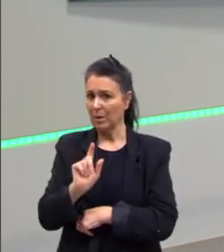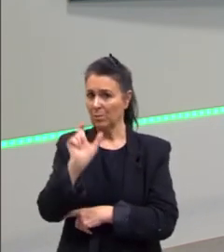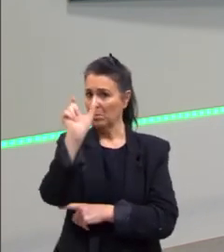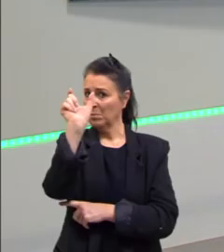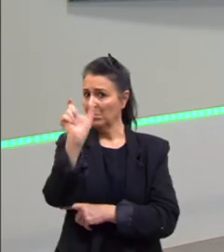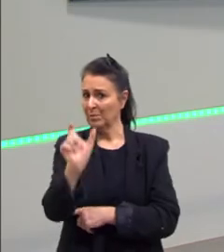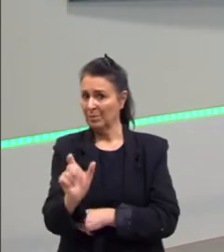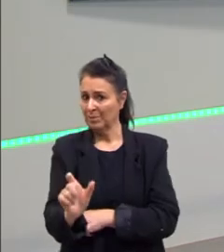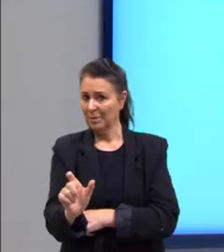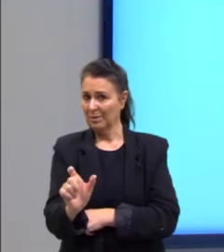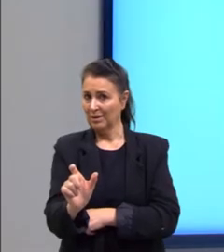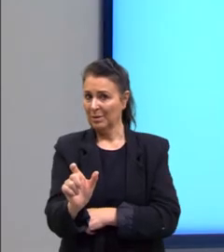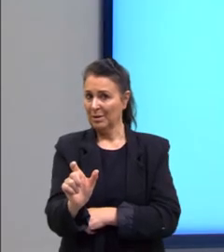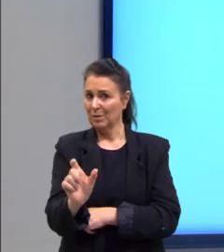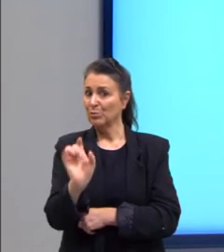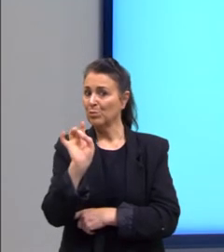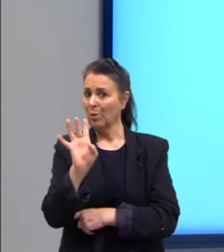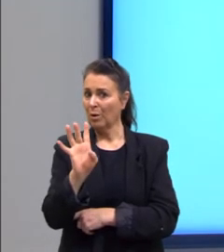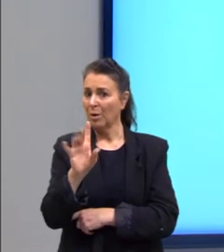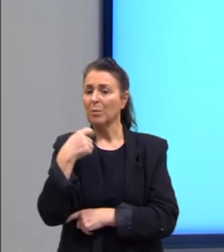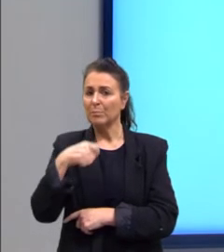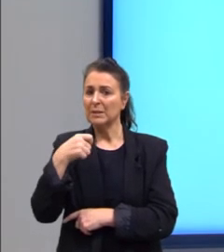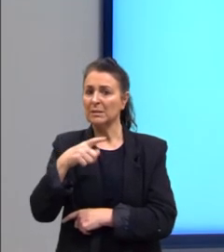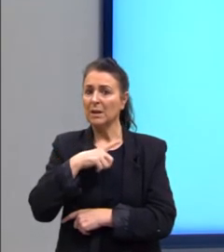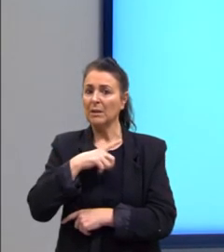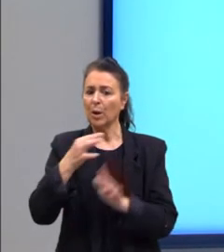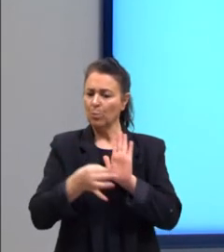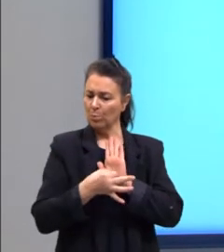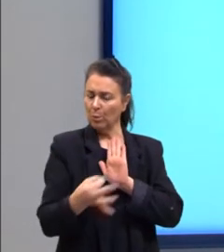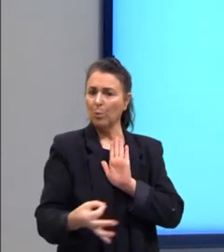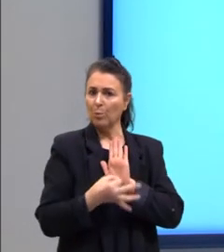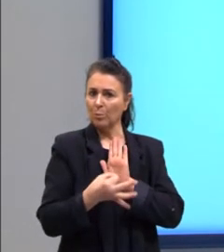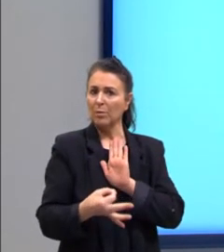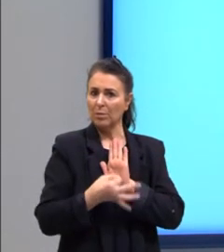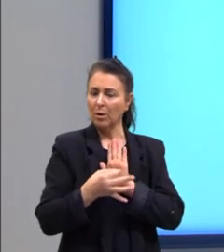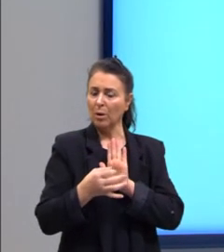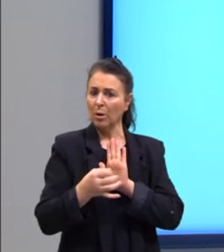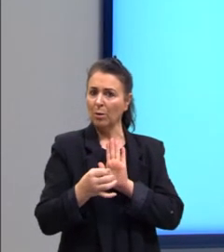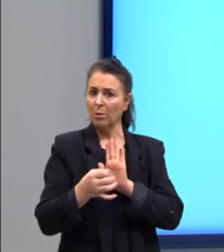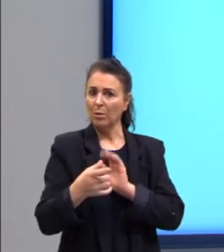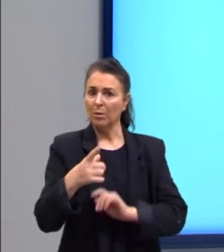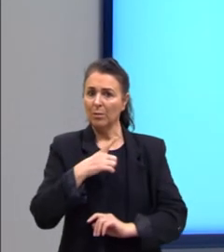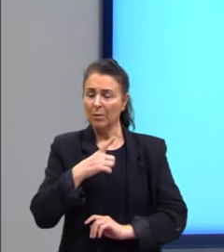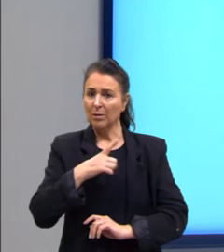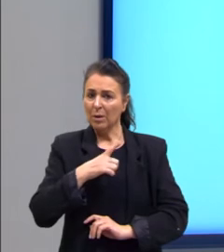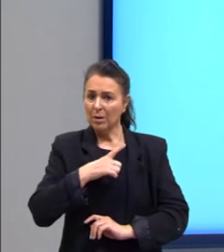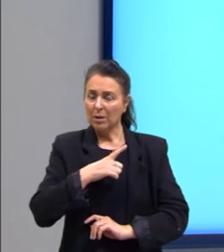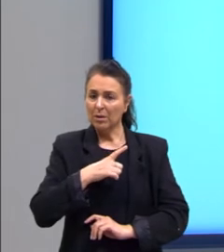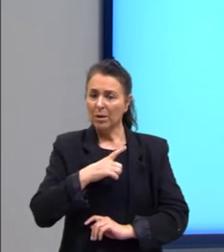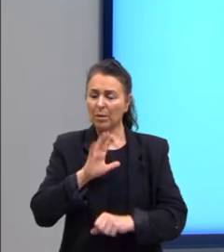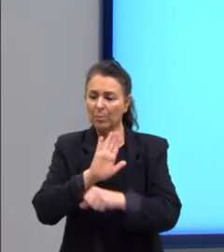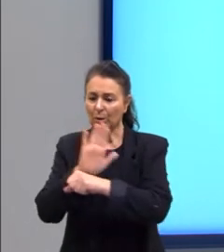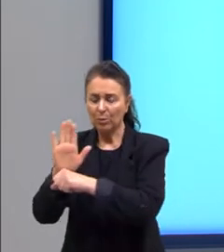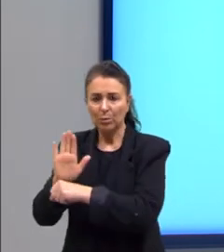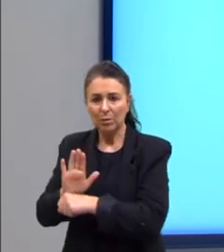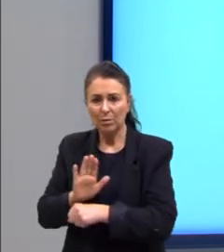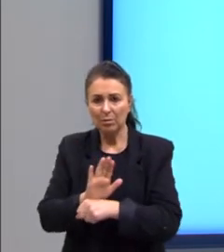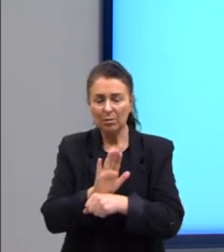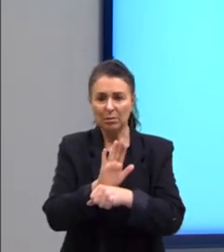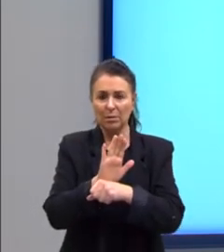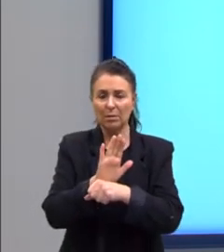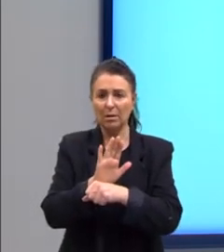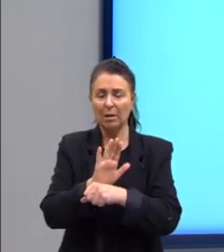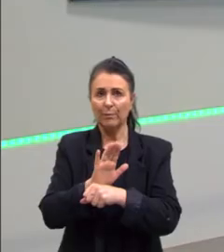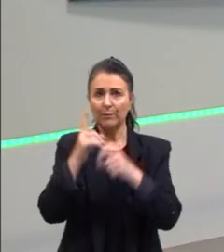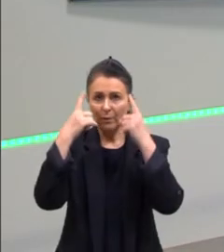precisa se posicionar para que isso também... Para contribuir, para que a